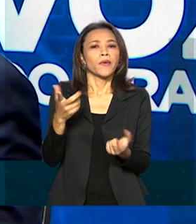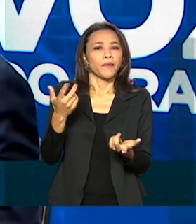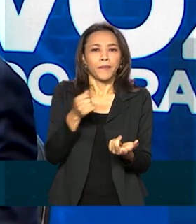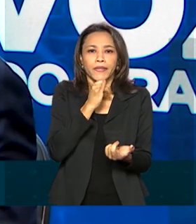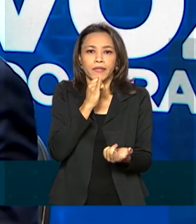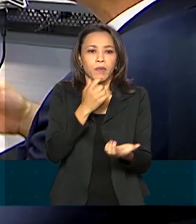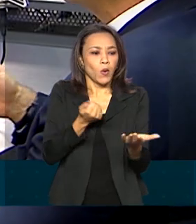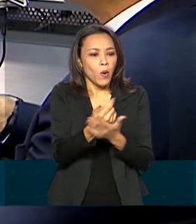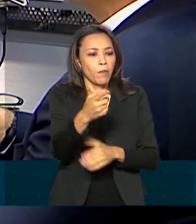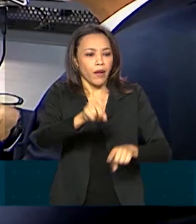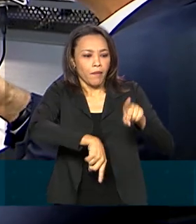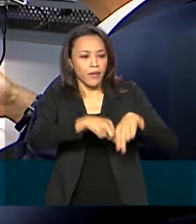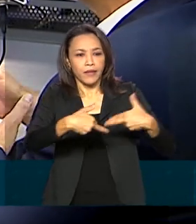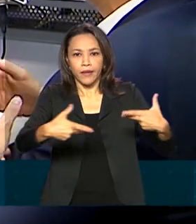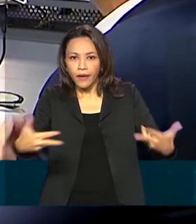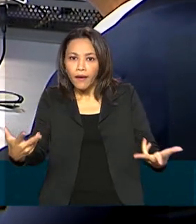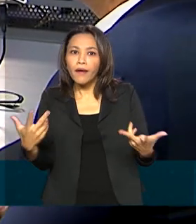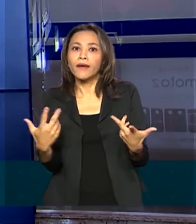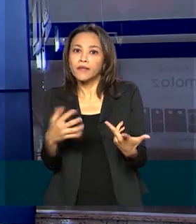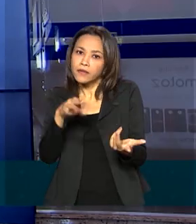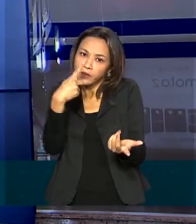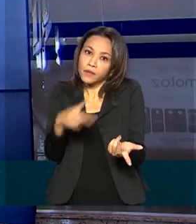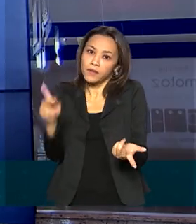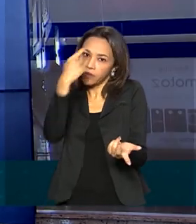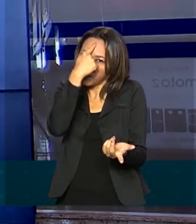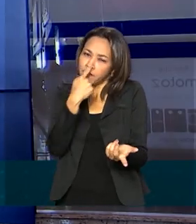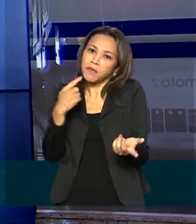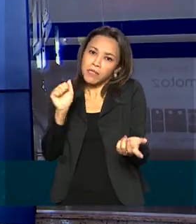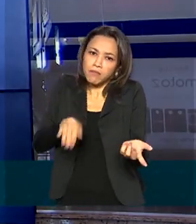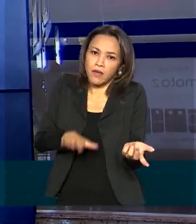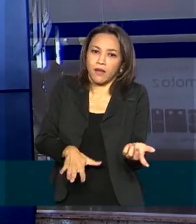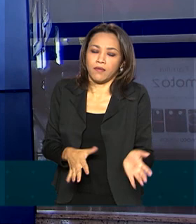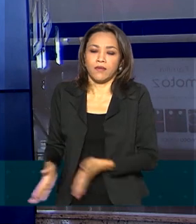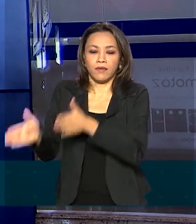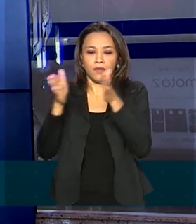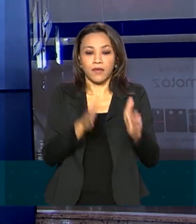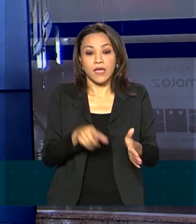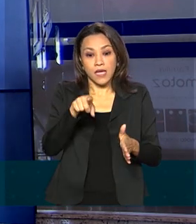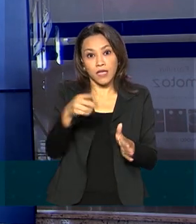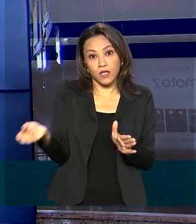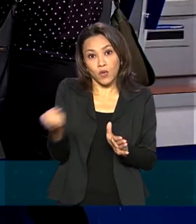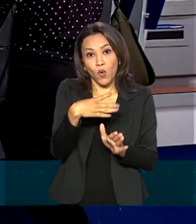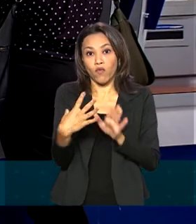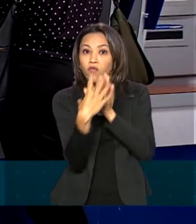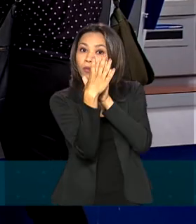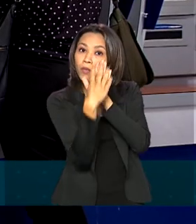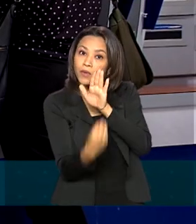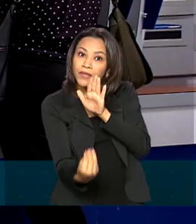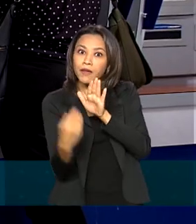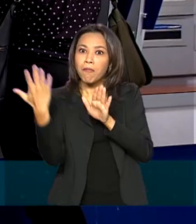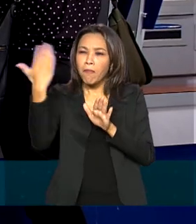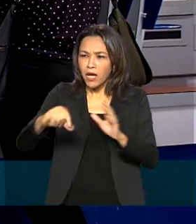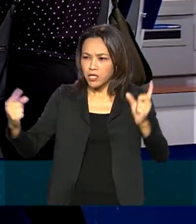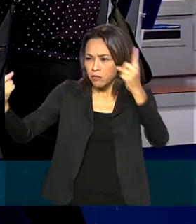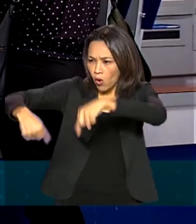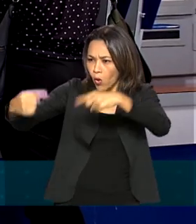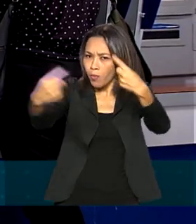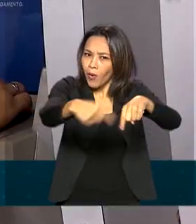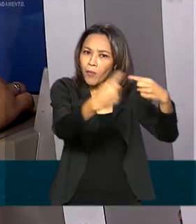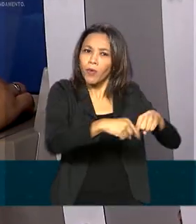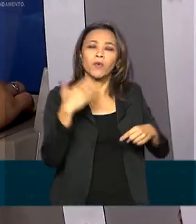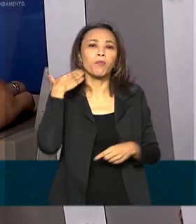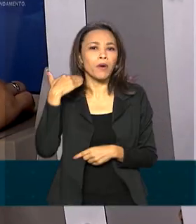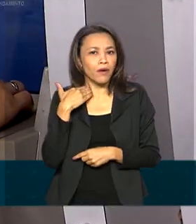produtos mais baratos e mais adequados para o seu perfil. A expectativa é que o novo modelo traga mais competitividade entre bancos,